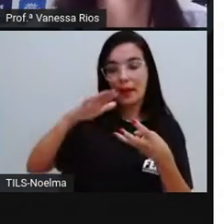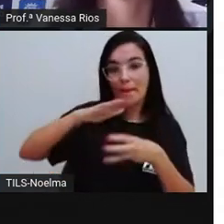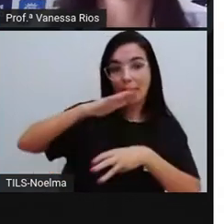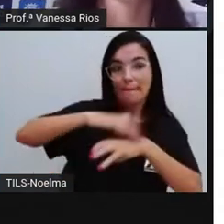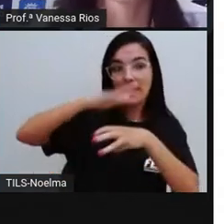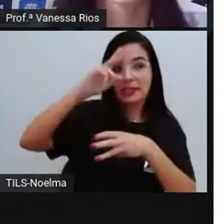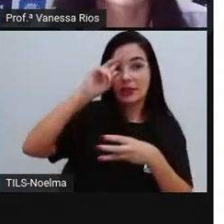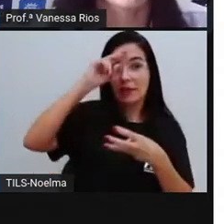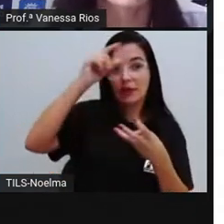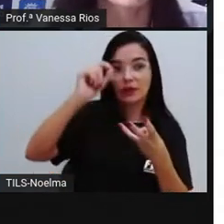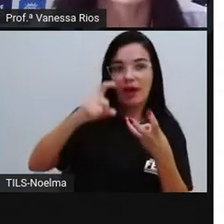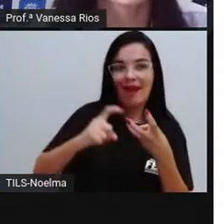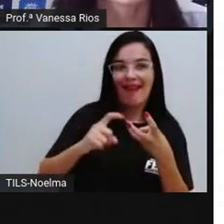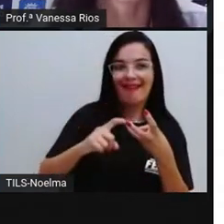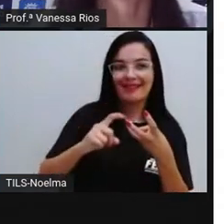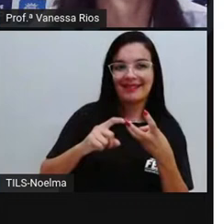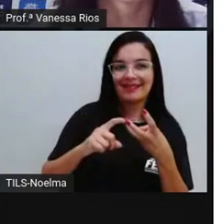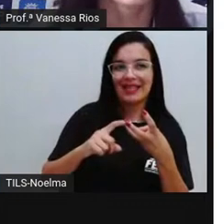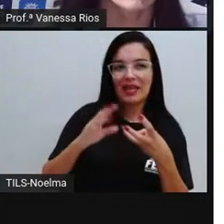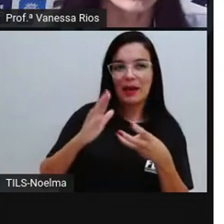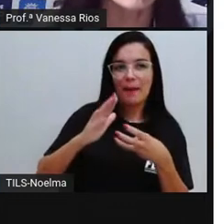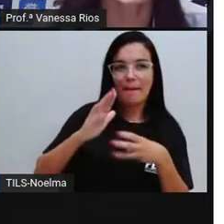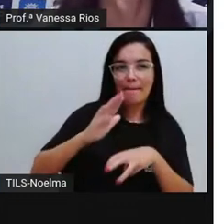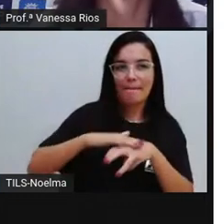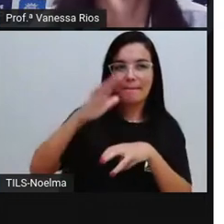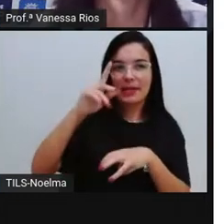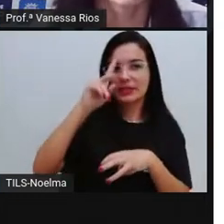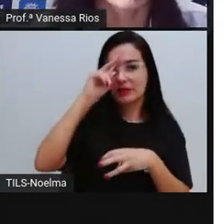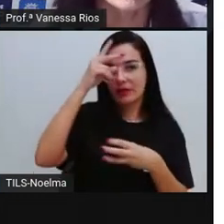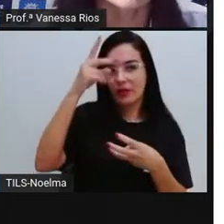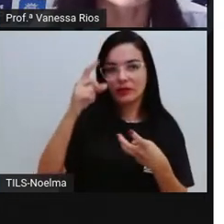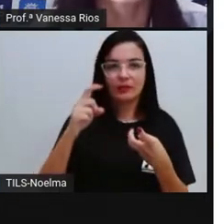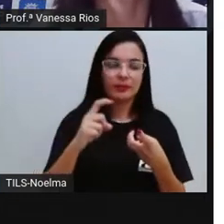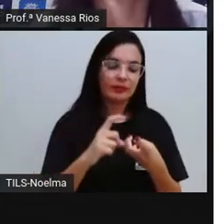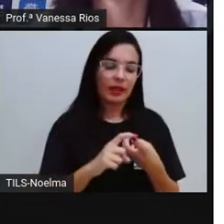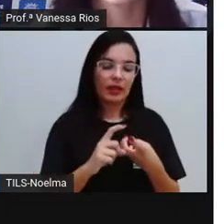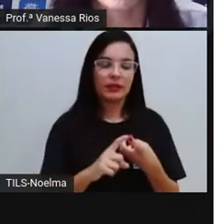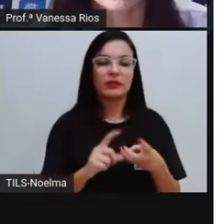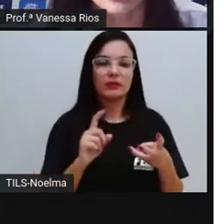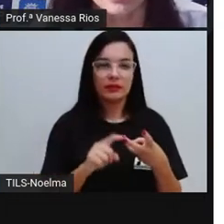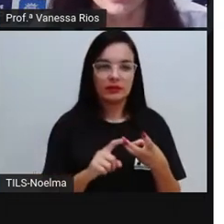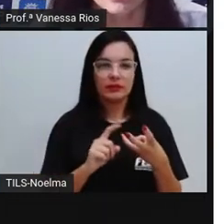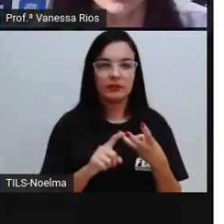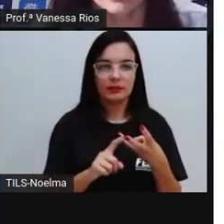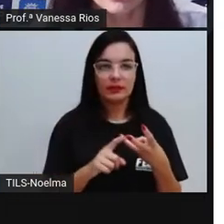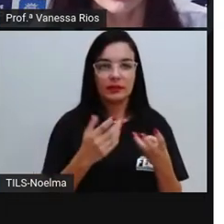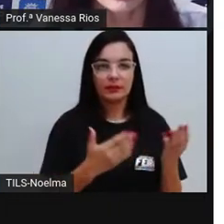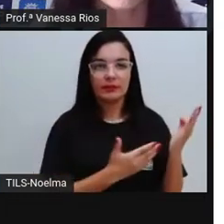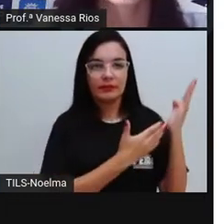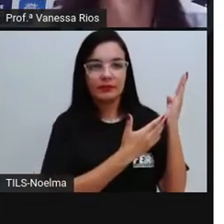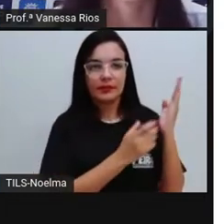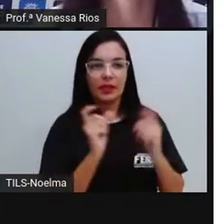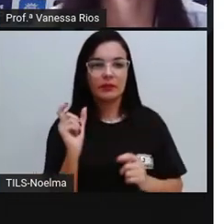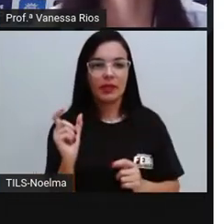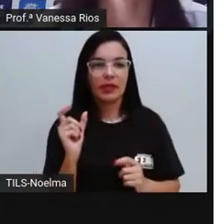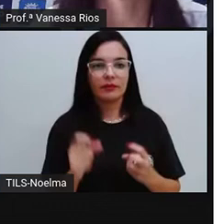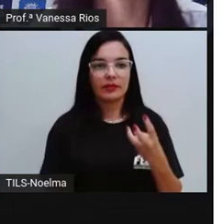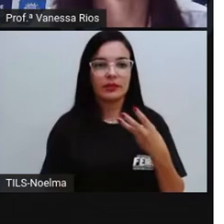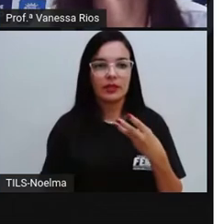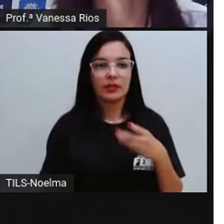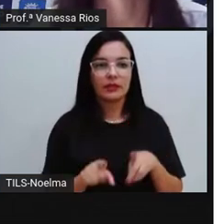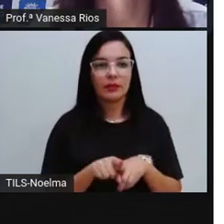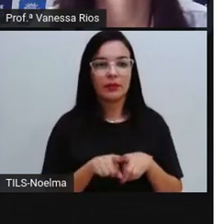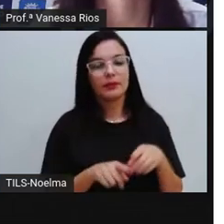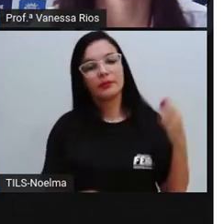E olha só os exemplos que a Pró trouxe. Útil, tórax e táxi. E a gente percebe